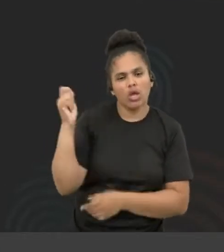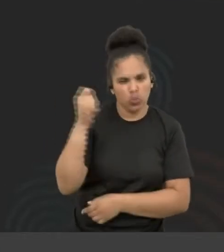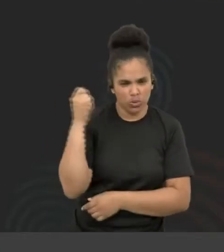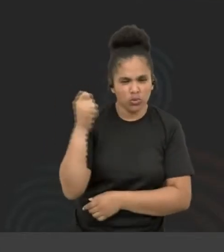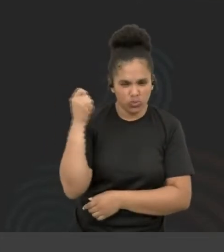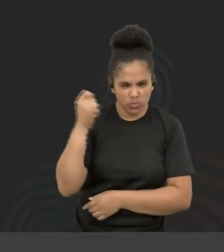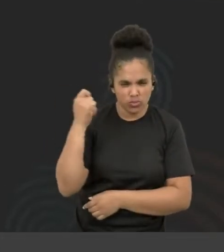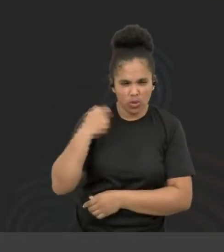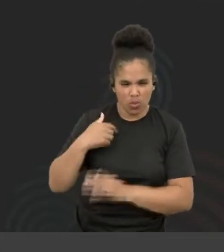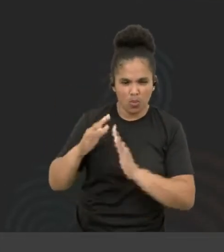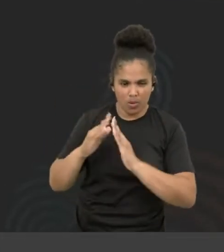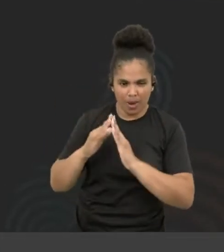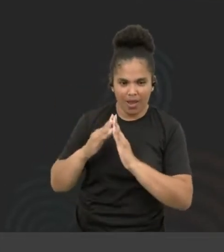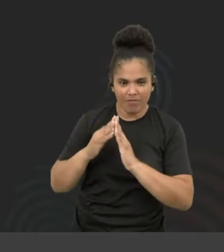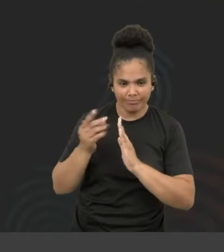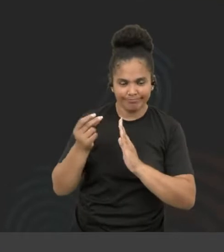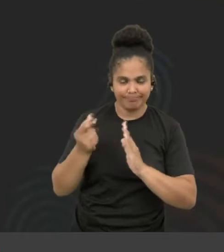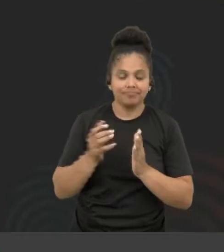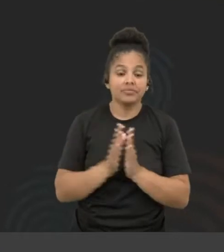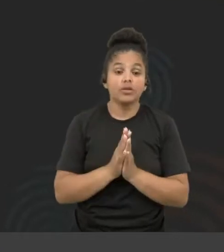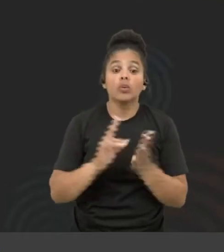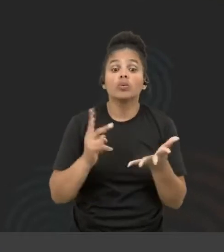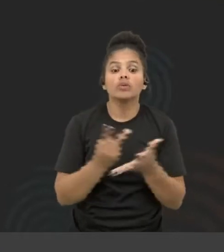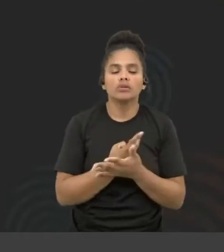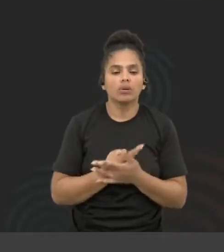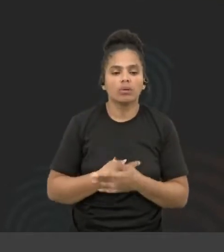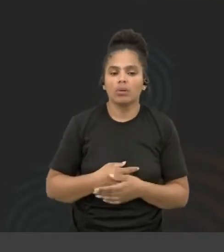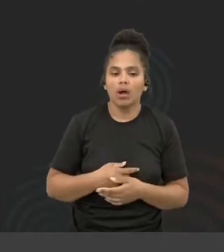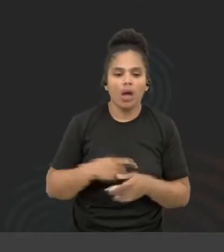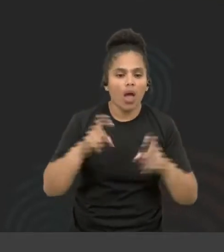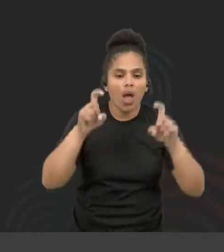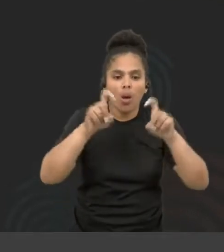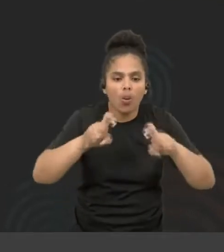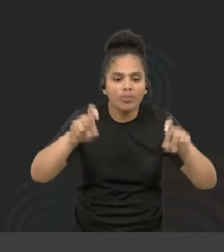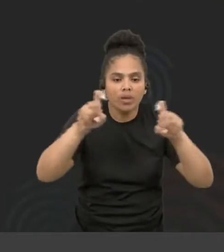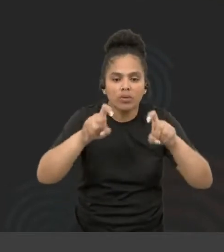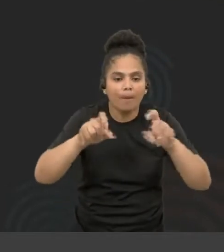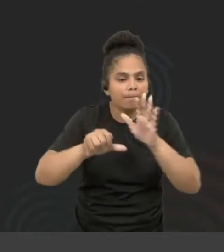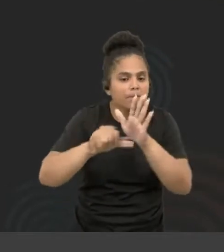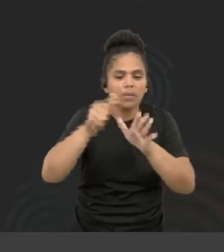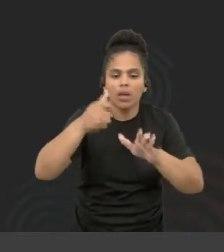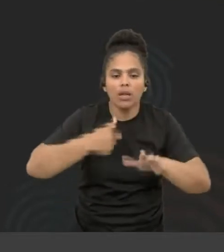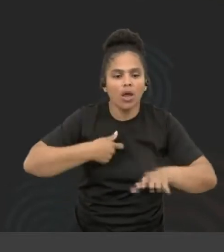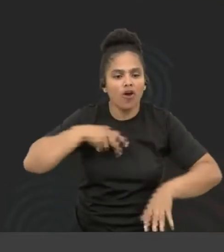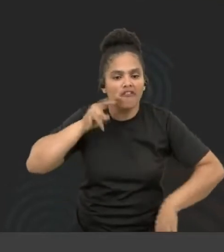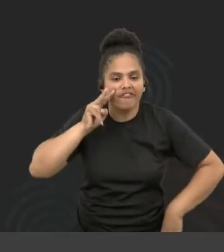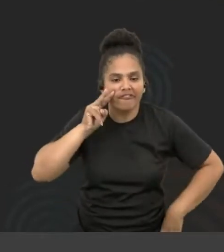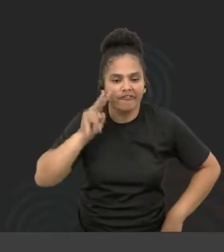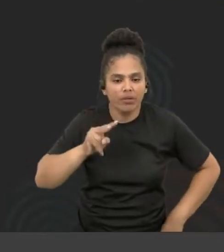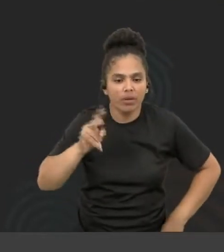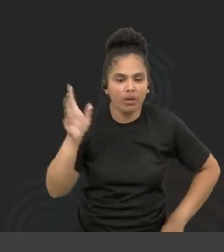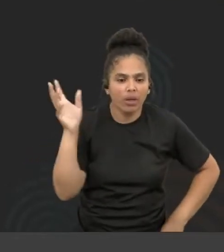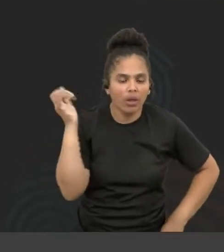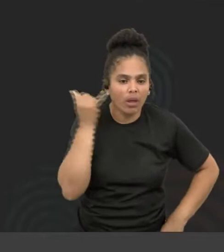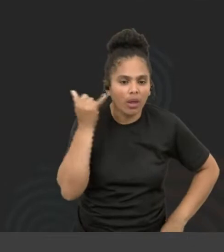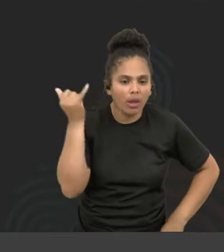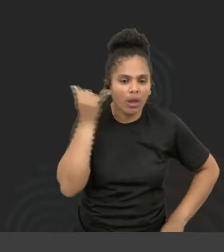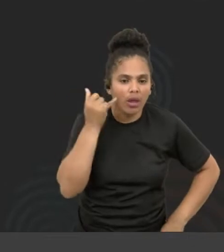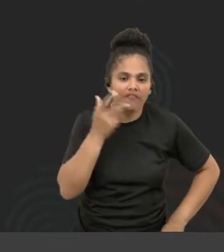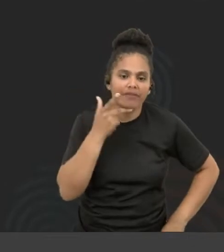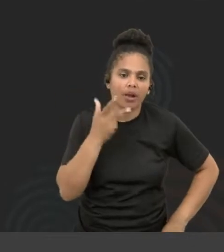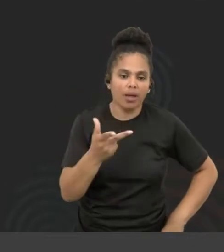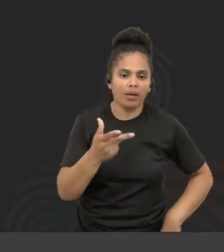época, e foi a primeira vez que eu vi um computador falar, que foi pelo sistema dos Vox, na